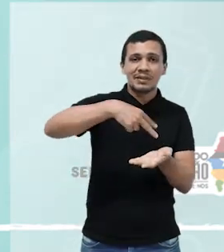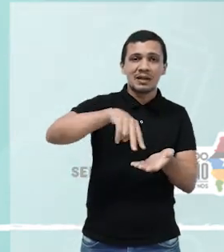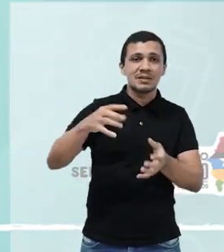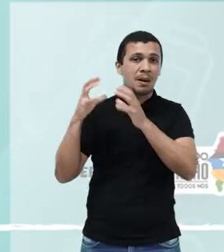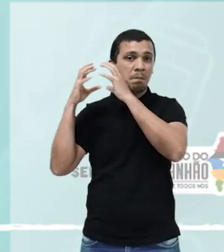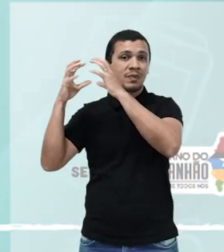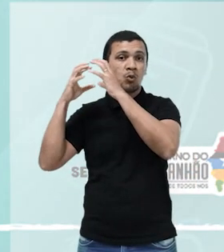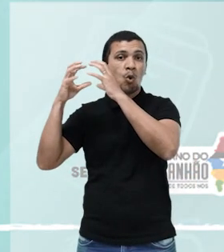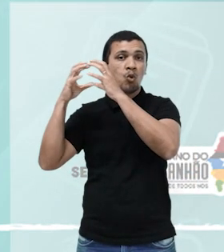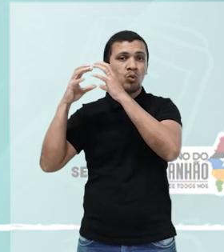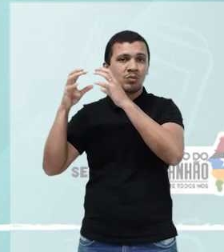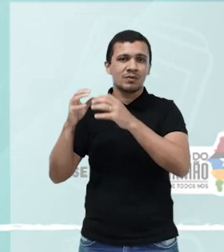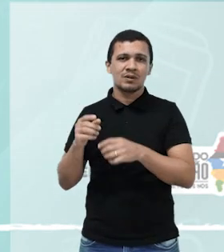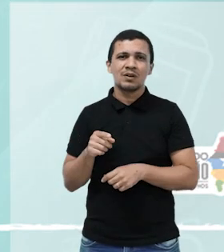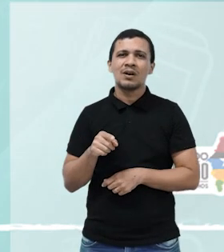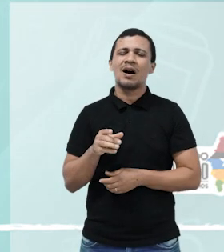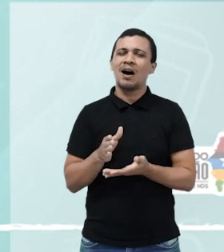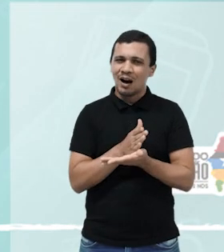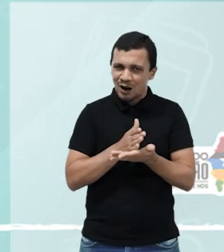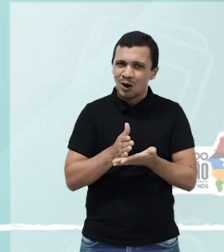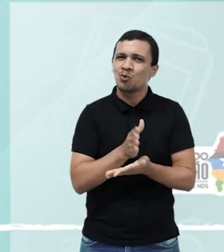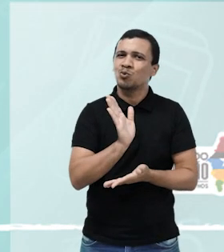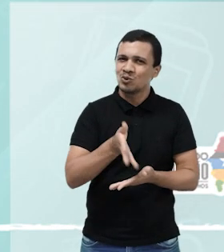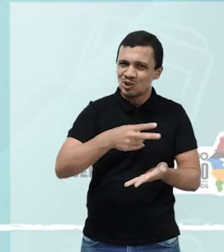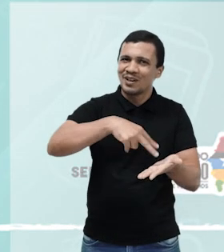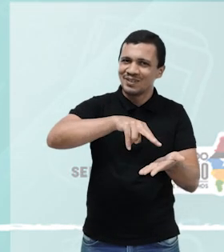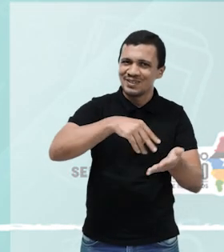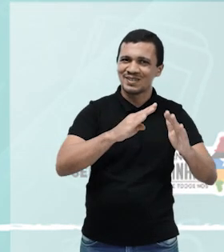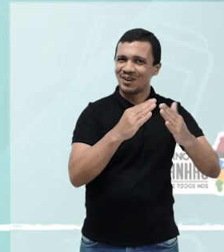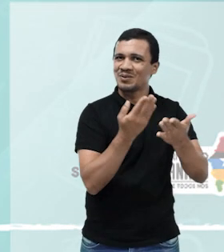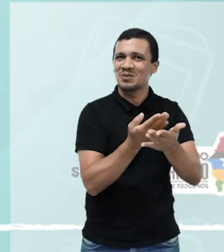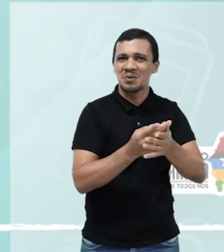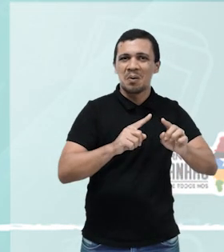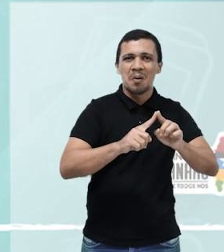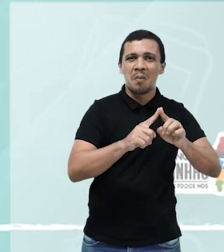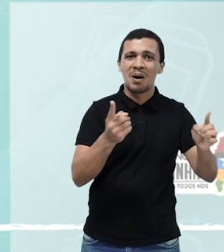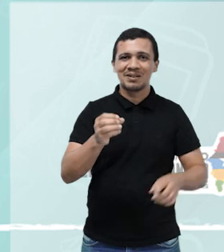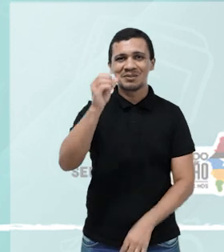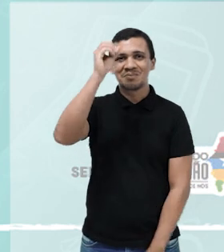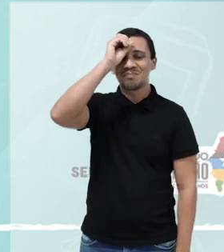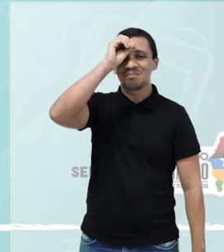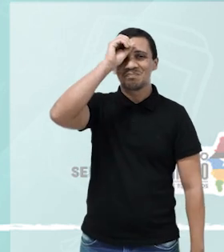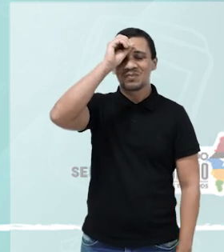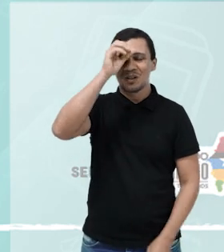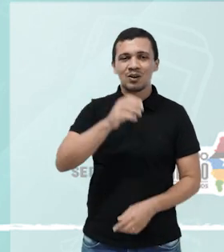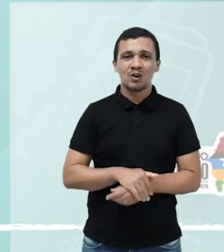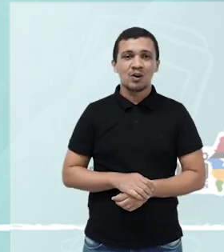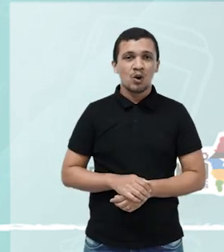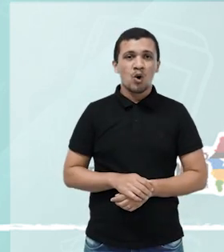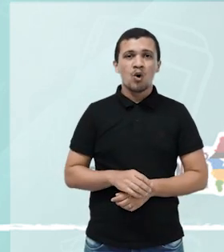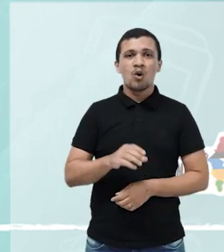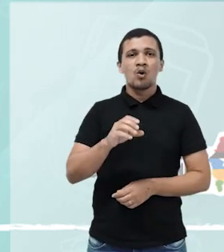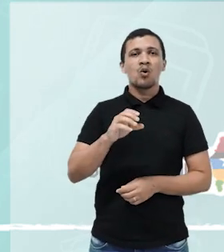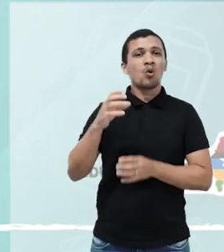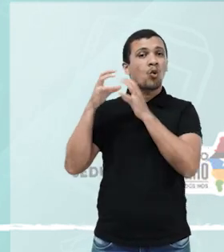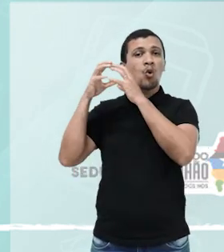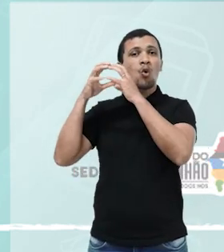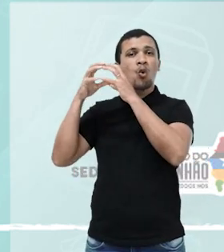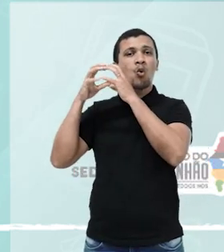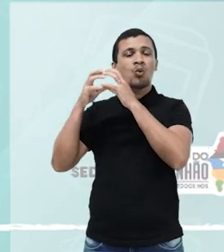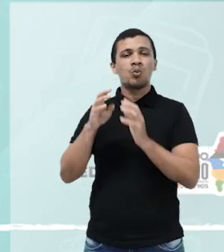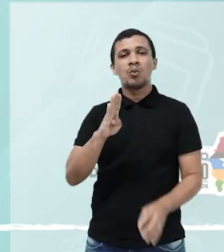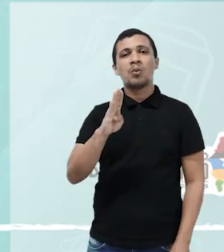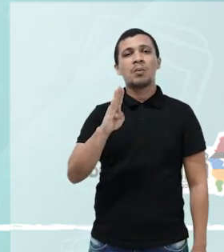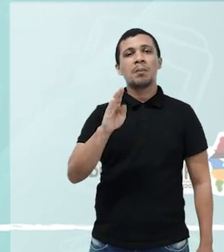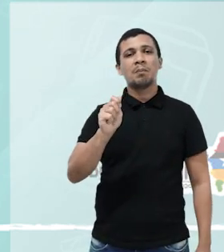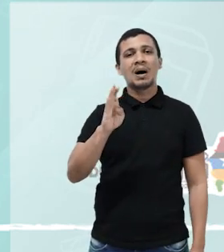Essa dança do coco, alguns de vocês já dançaram até na escola, nem sabiam o que era. O coco babassu, que é comum, a quebra do coco feito